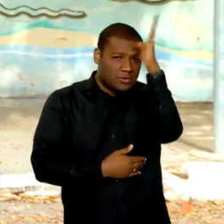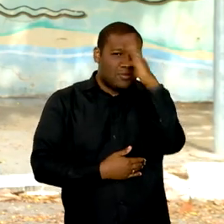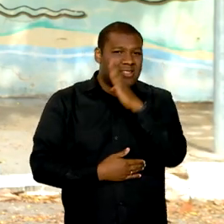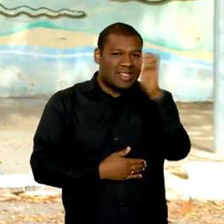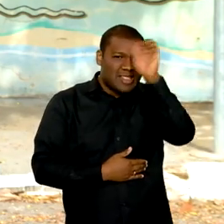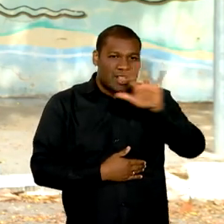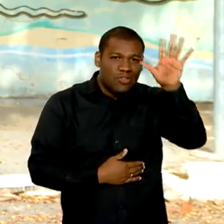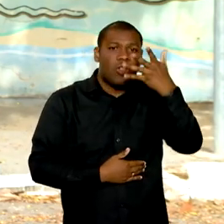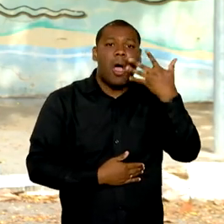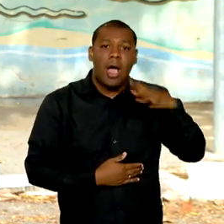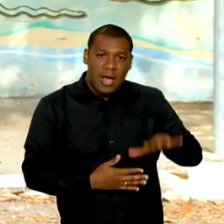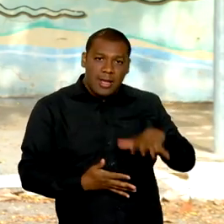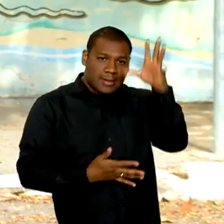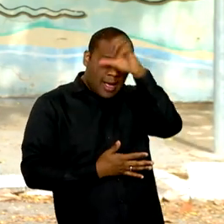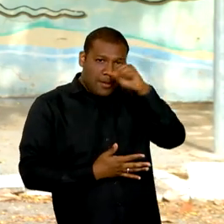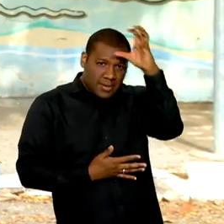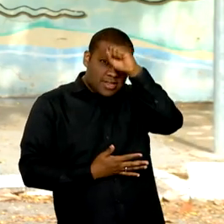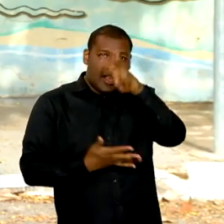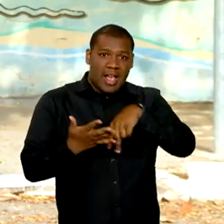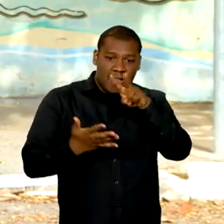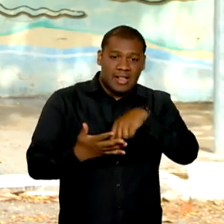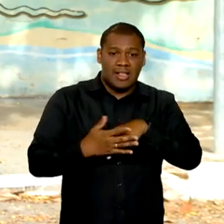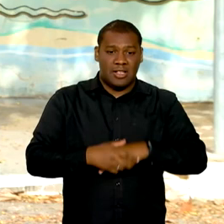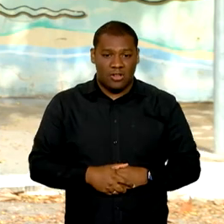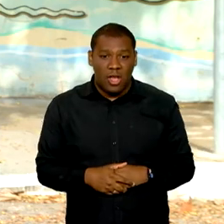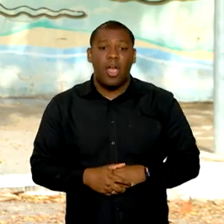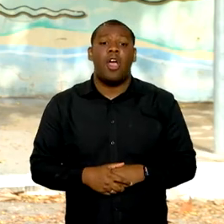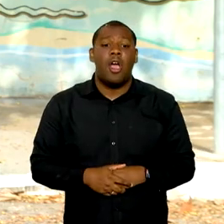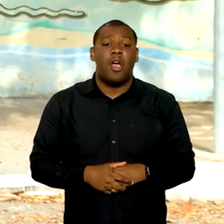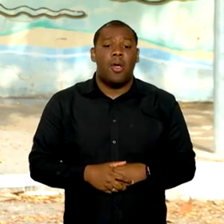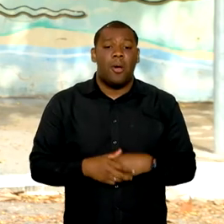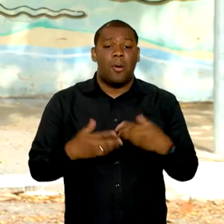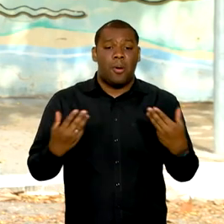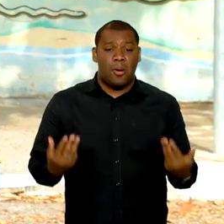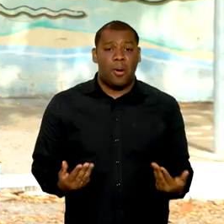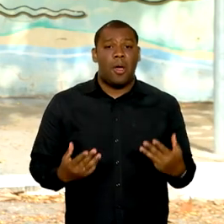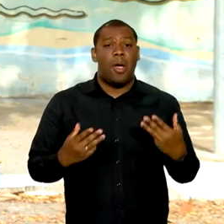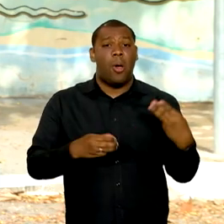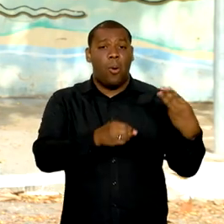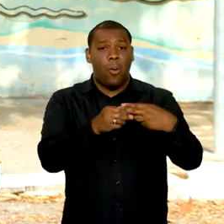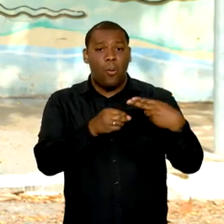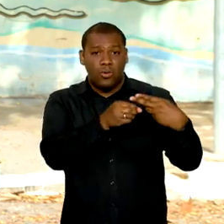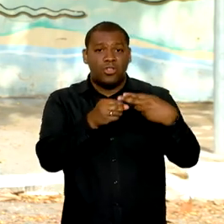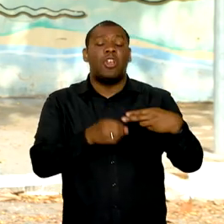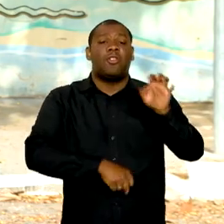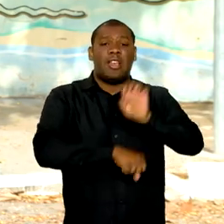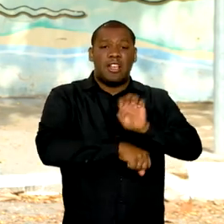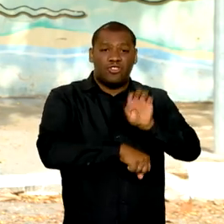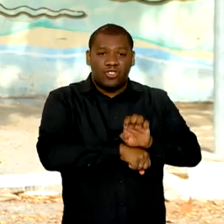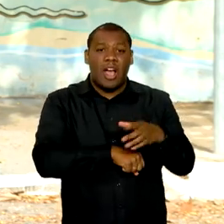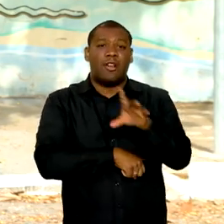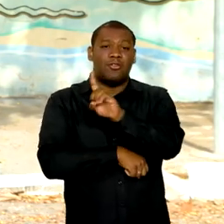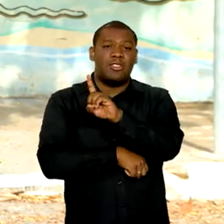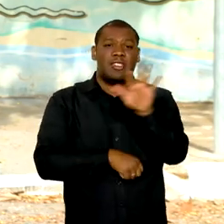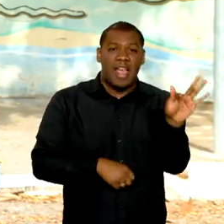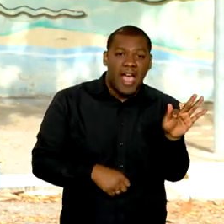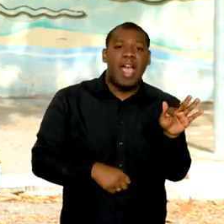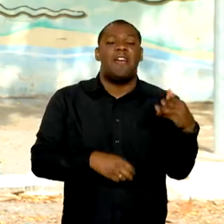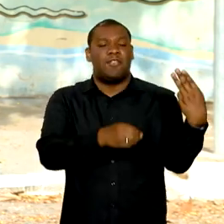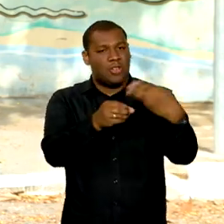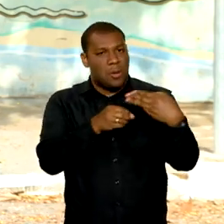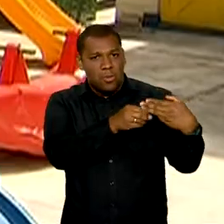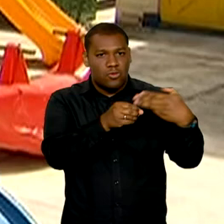Alfabetizada, que é desenvolvido com a colaboração entre União, Estados, Distrito Federal e